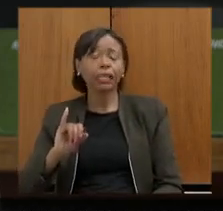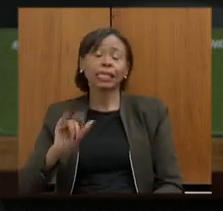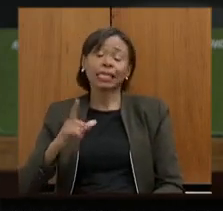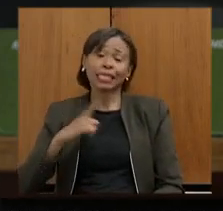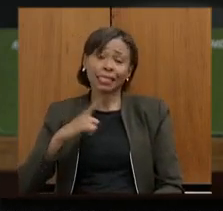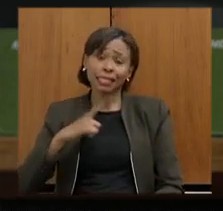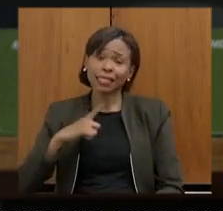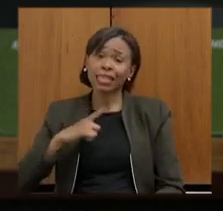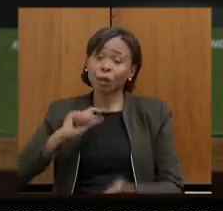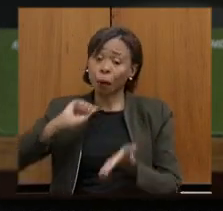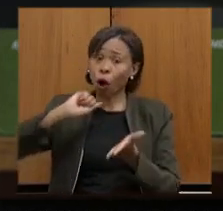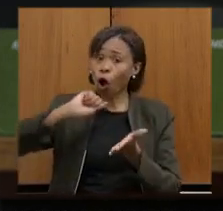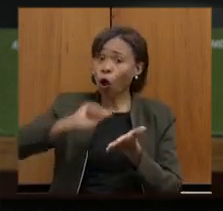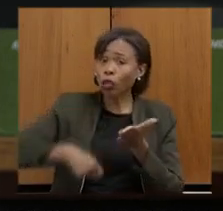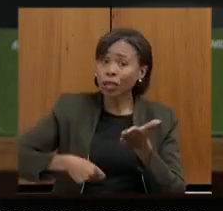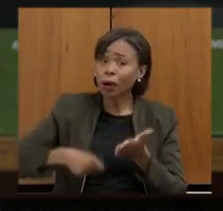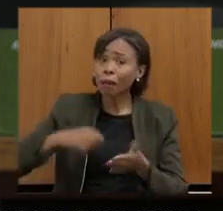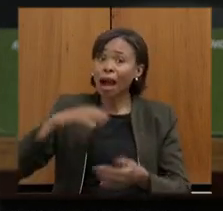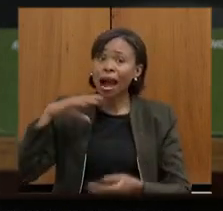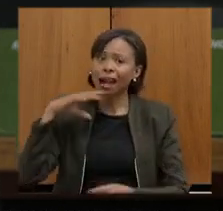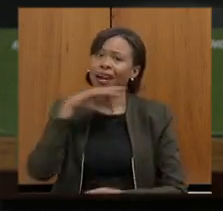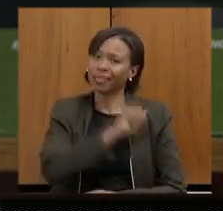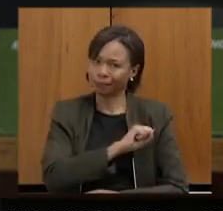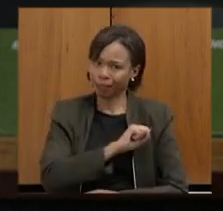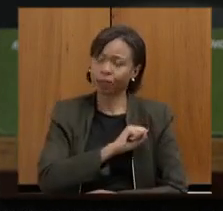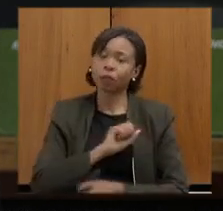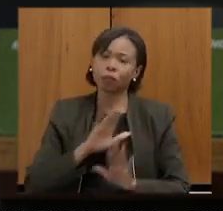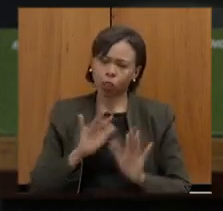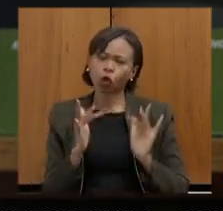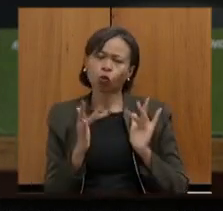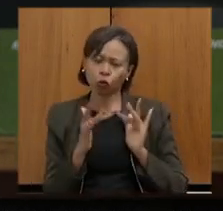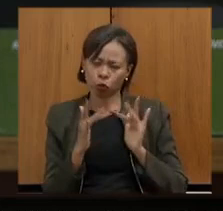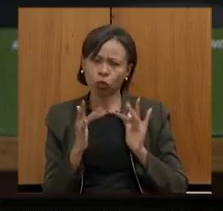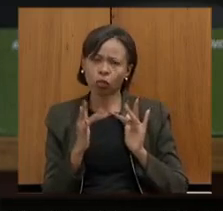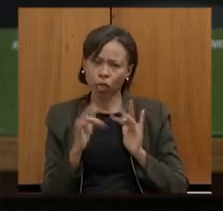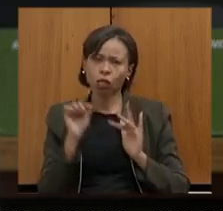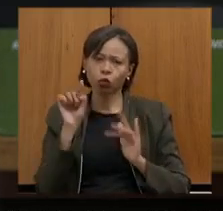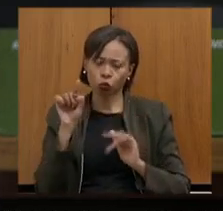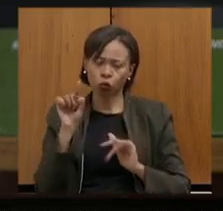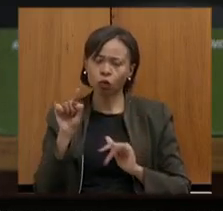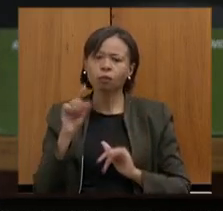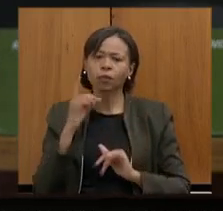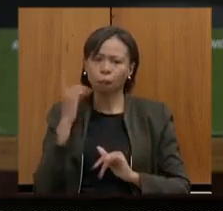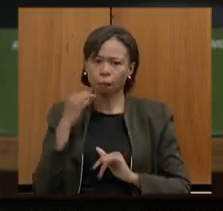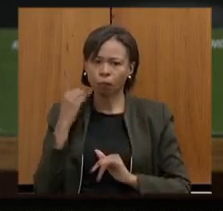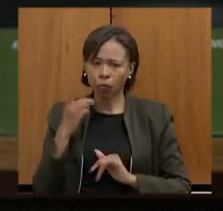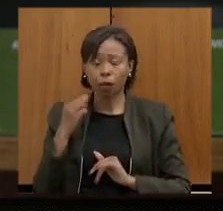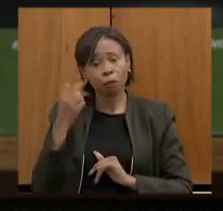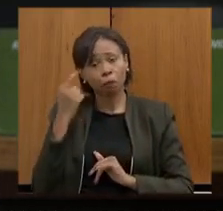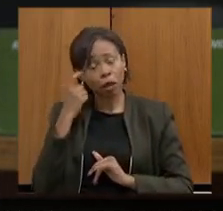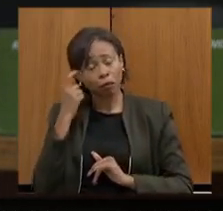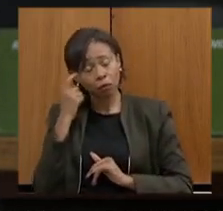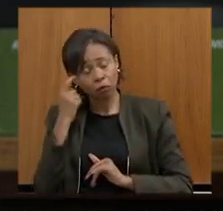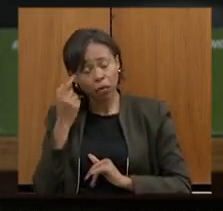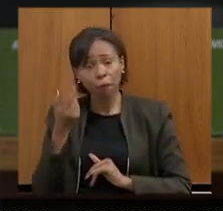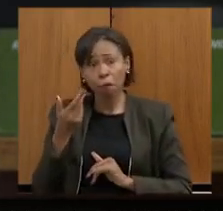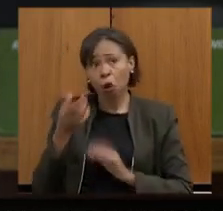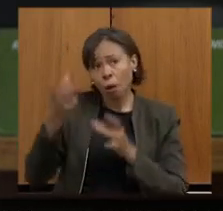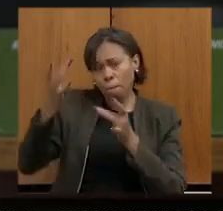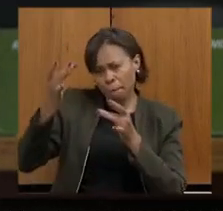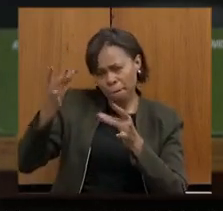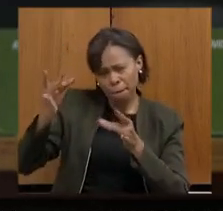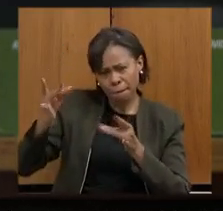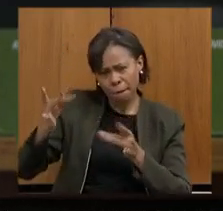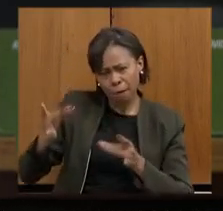processo de contratação mais celeria. Mas eu vou entrar em contato, a nossa equipe vai entrar em contato com o senhor para entender maiores detalhes do que diz respeito a